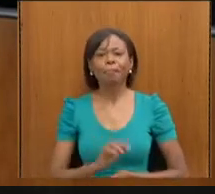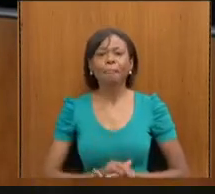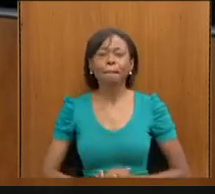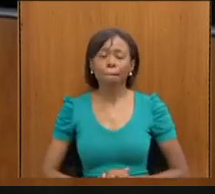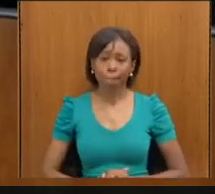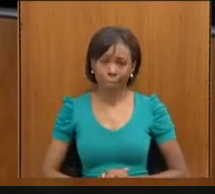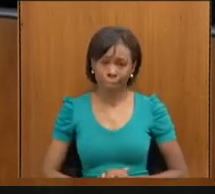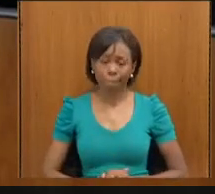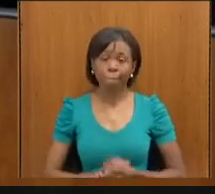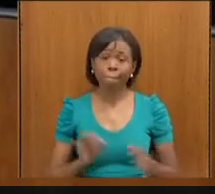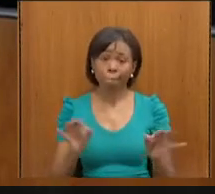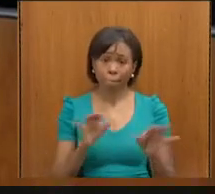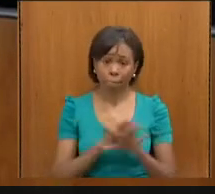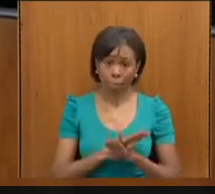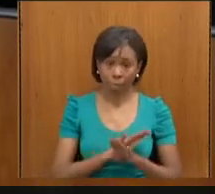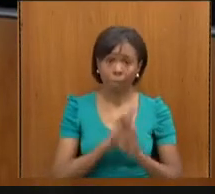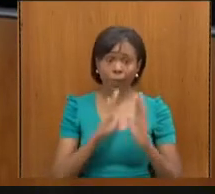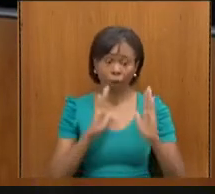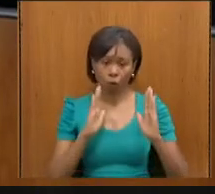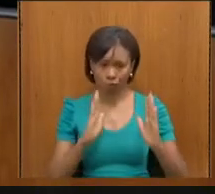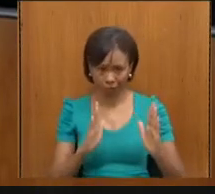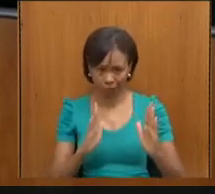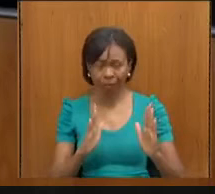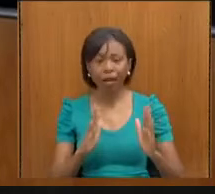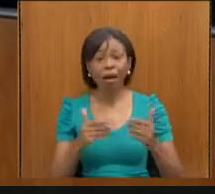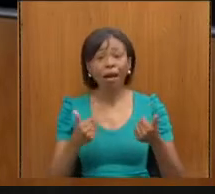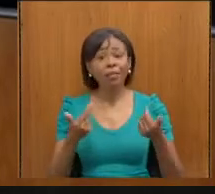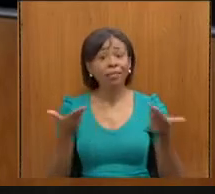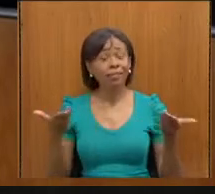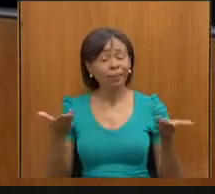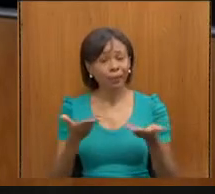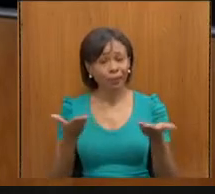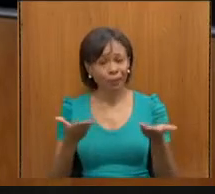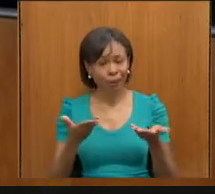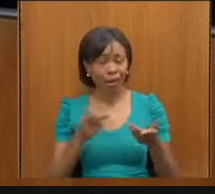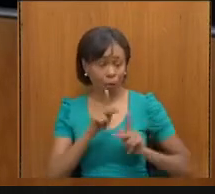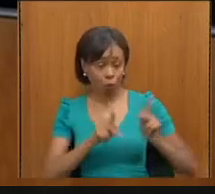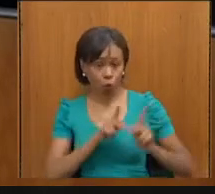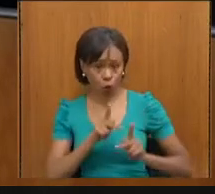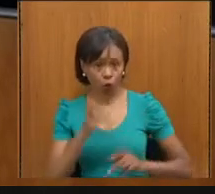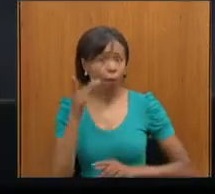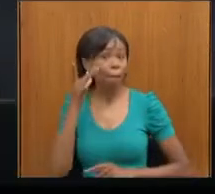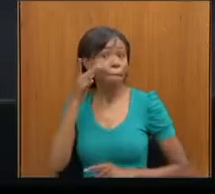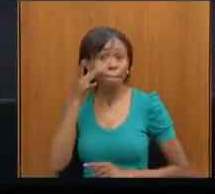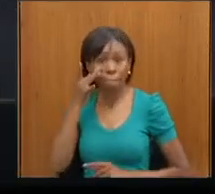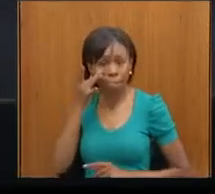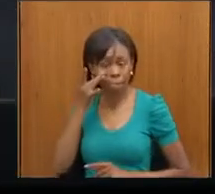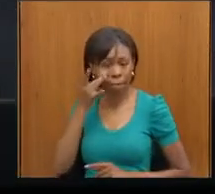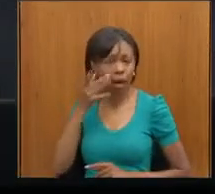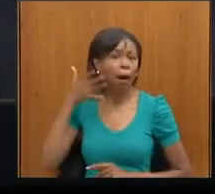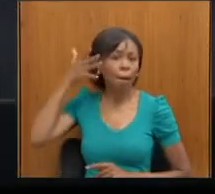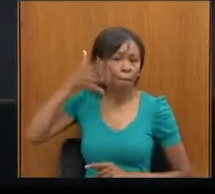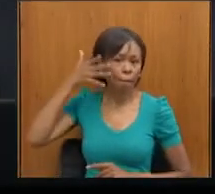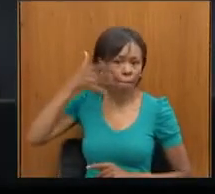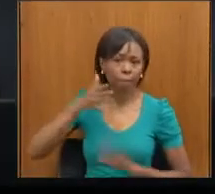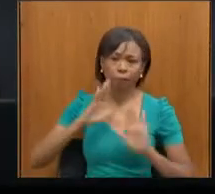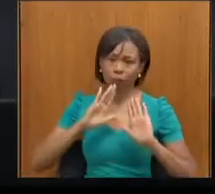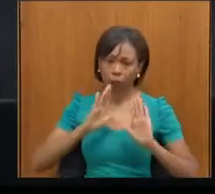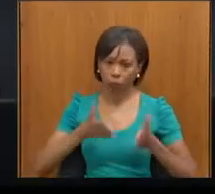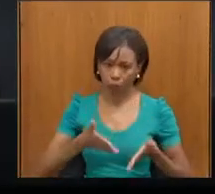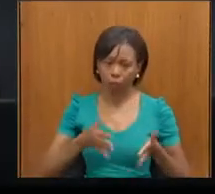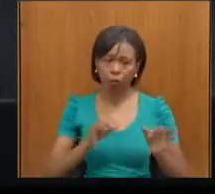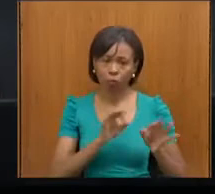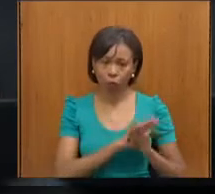Feito aqui esse primeiro momento, onde os presentes aqui de forma presencial já fizeram uso da palavra,